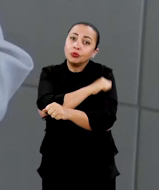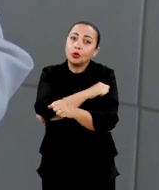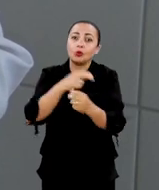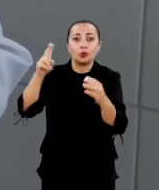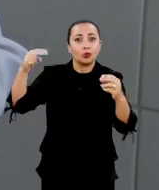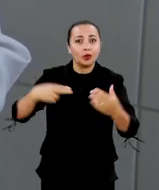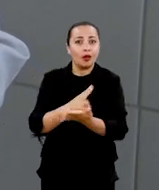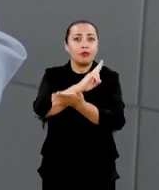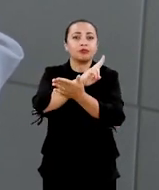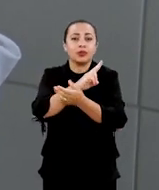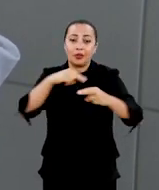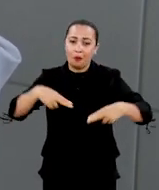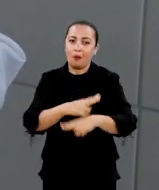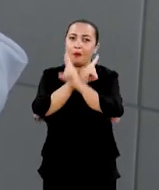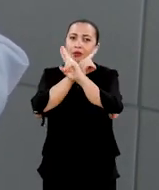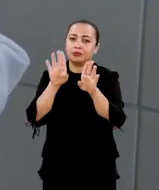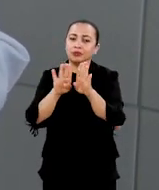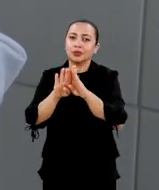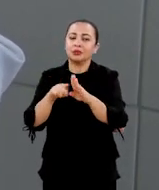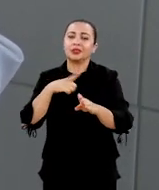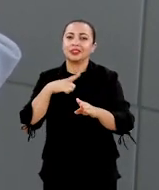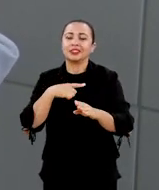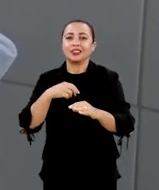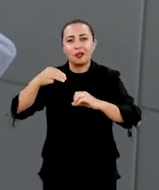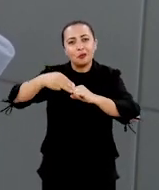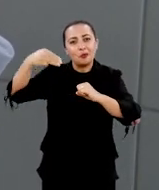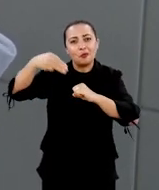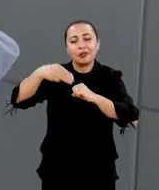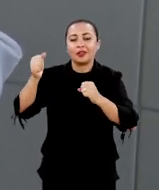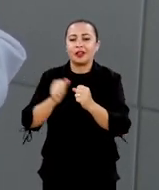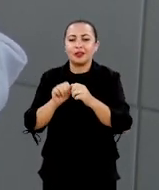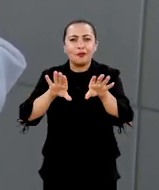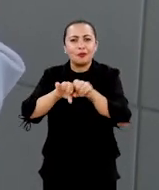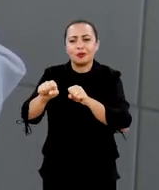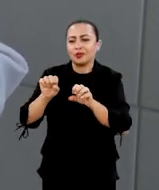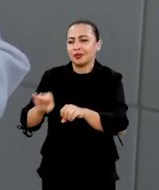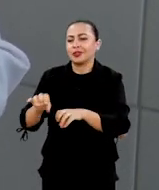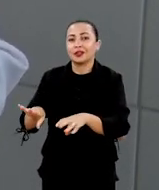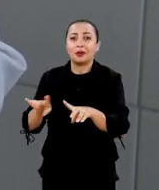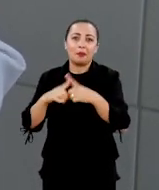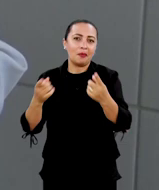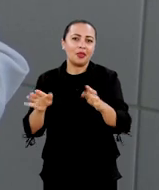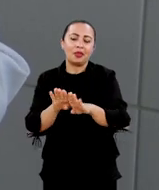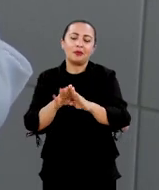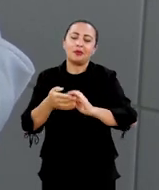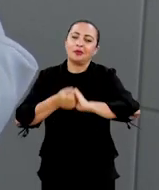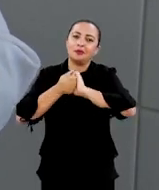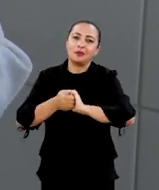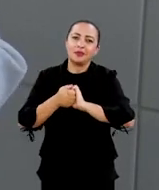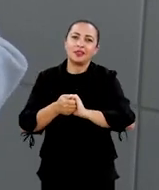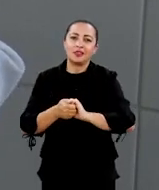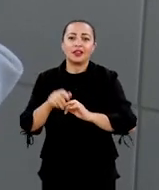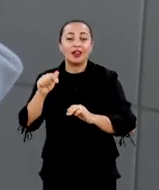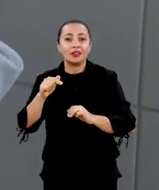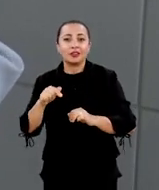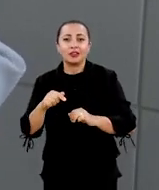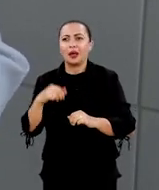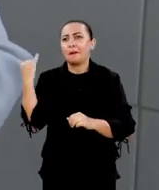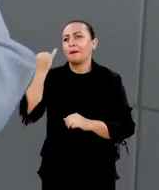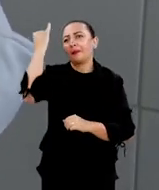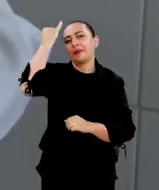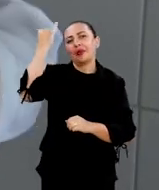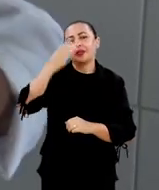aluno de mestrado da UESB, que não é só integração e verticalização do ensino e da formação, mas também de parcerias,